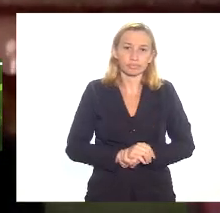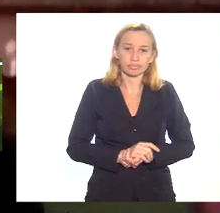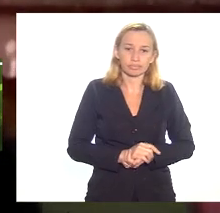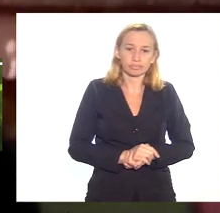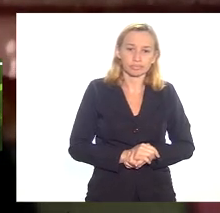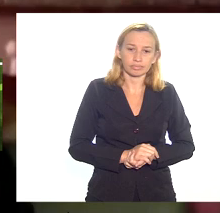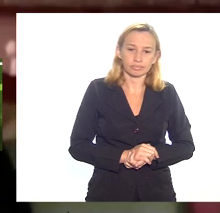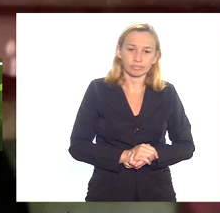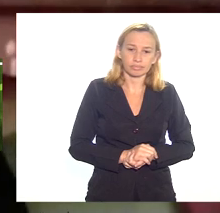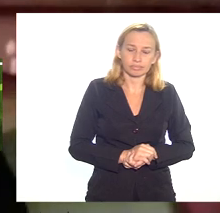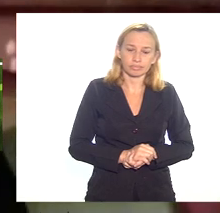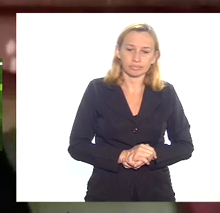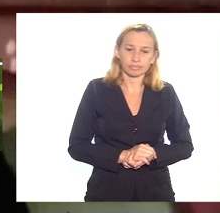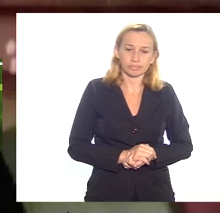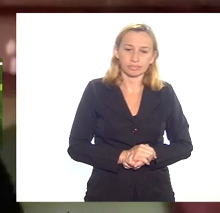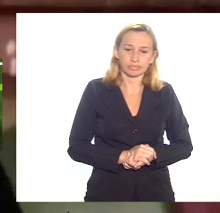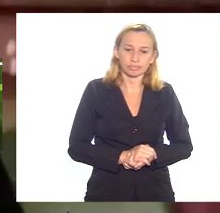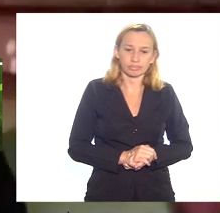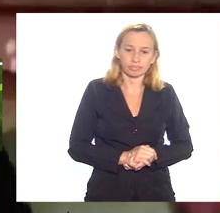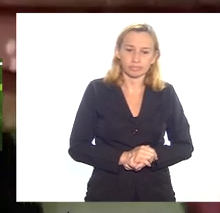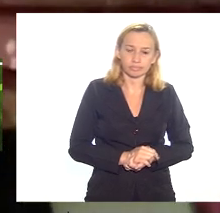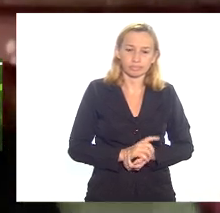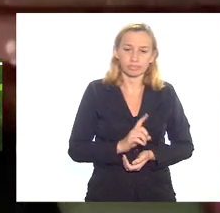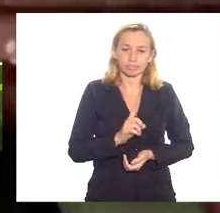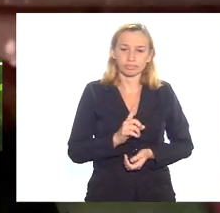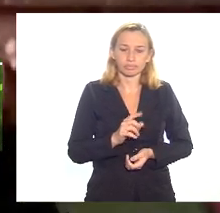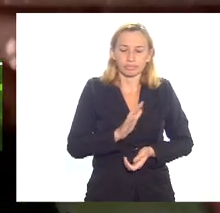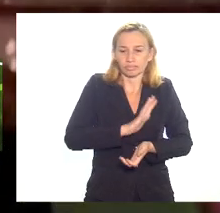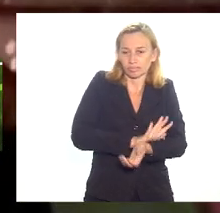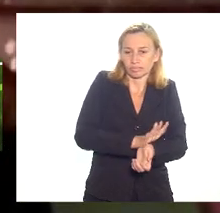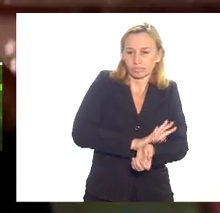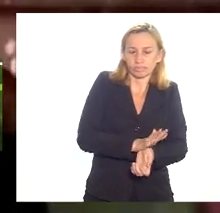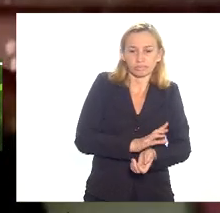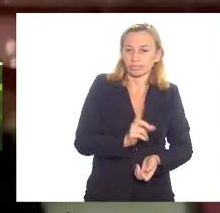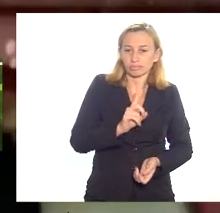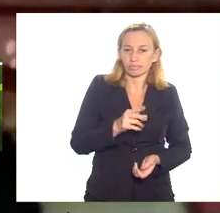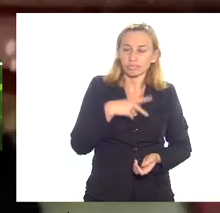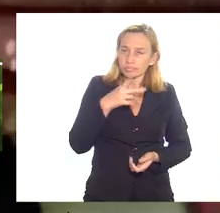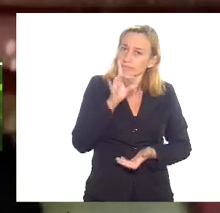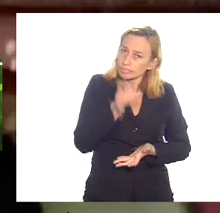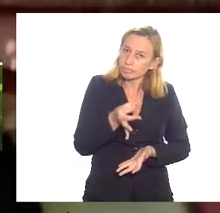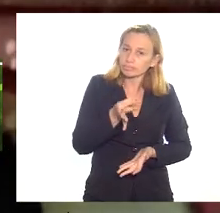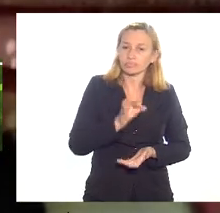cantilena de questão racial não é dado concreto